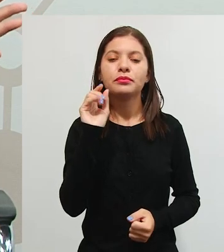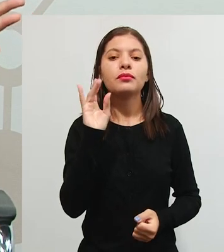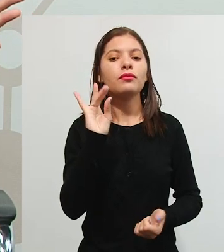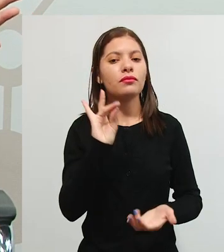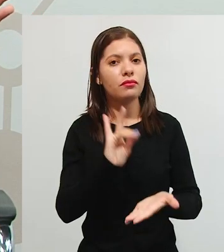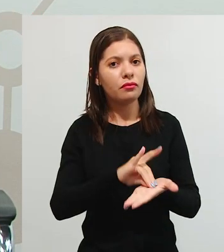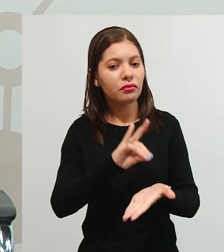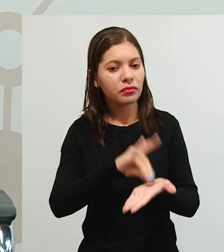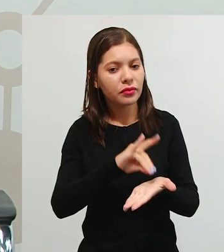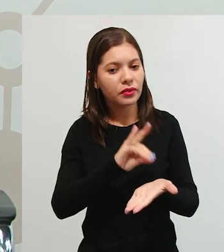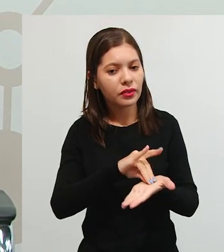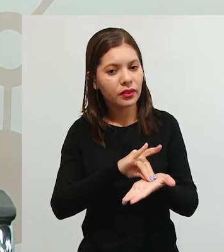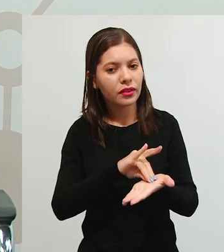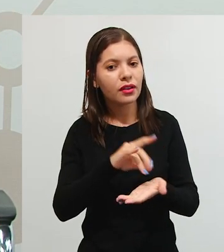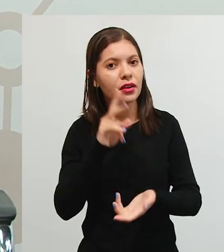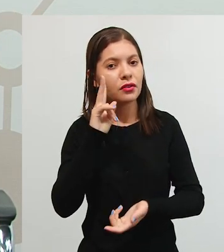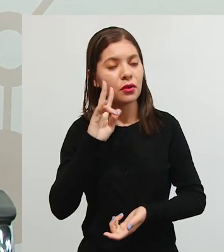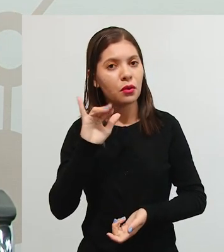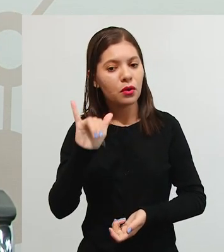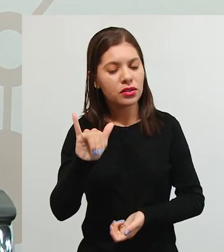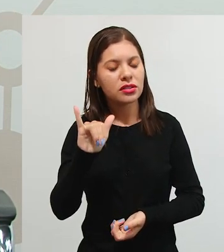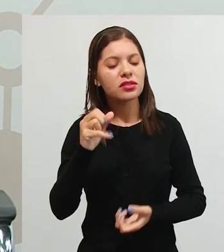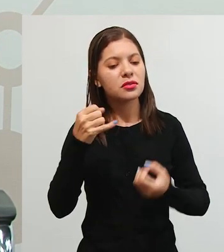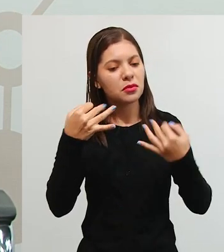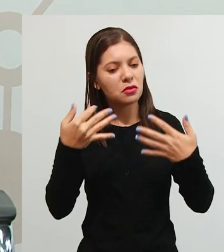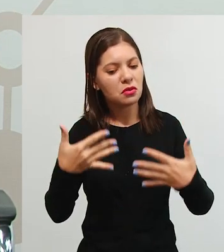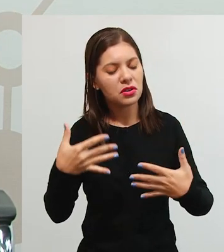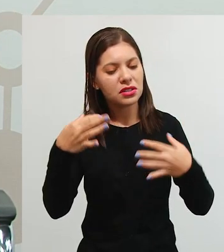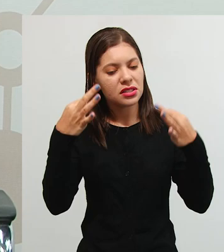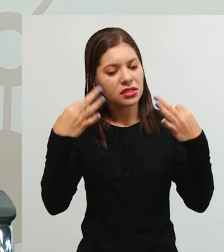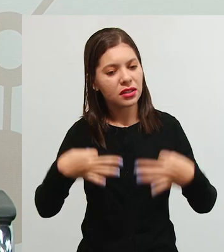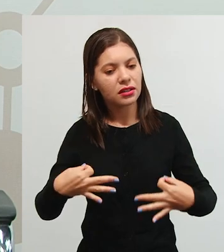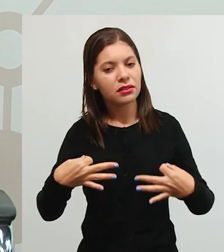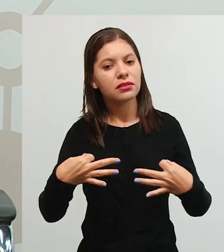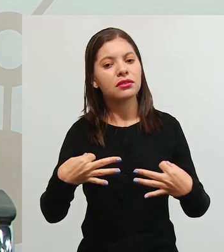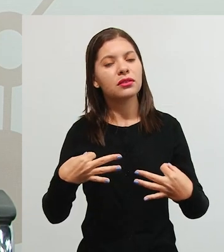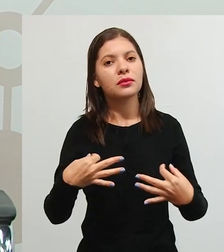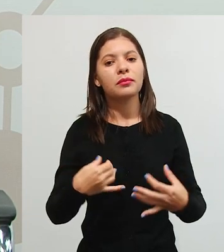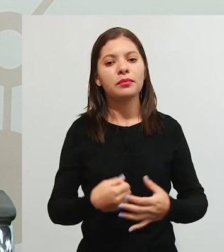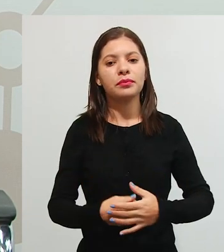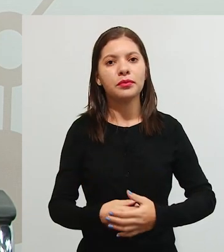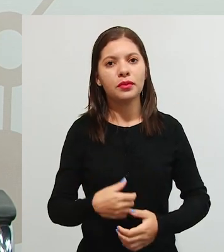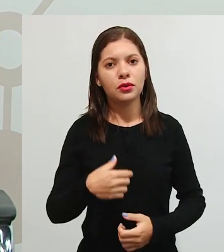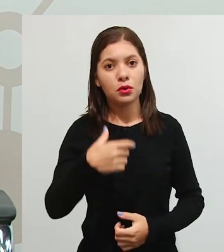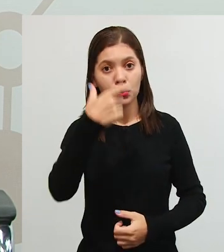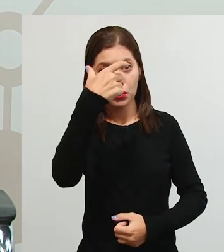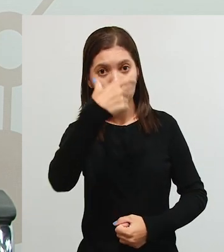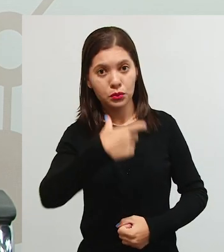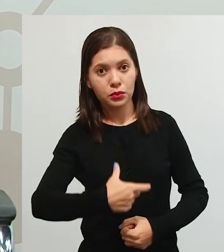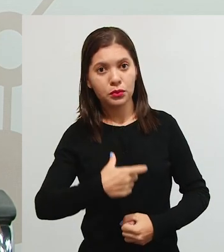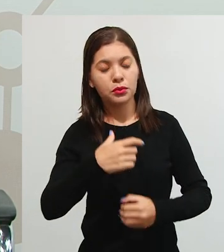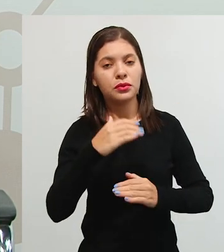Realmente, de acordo com o que Vygotsky diz, o nosso desenvolver,